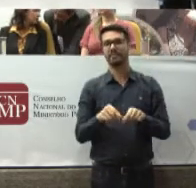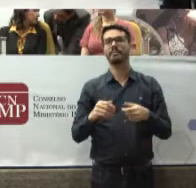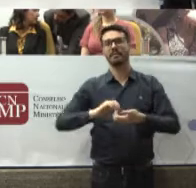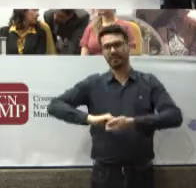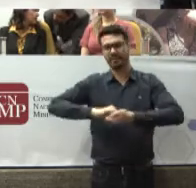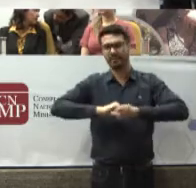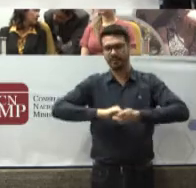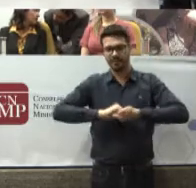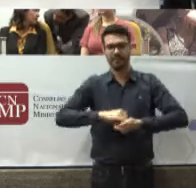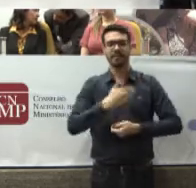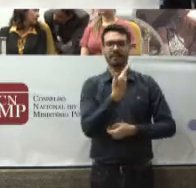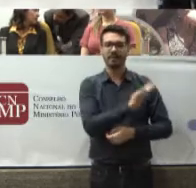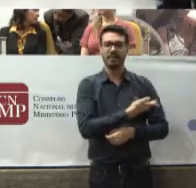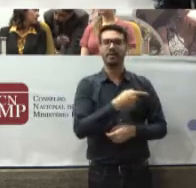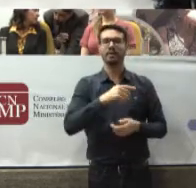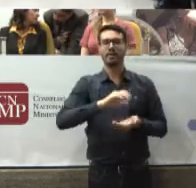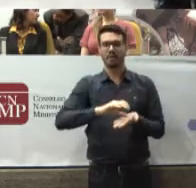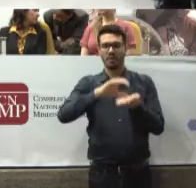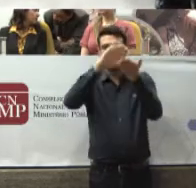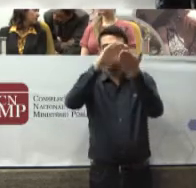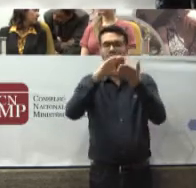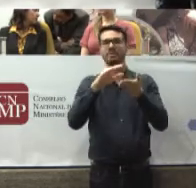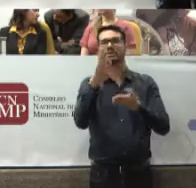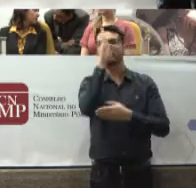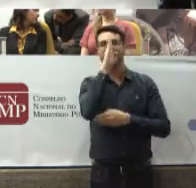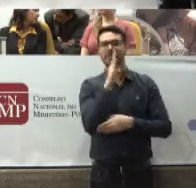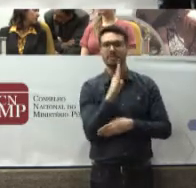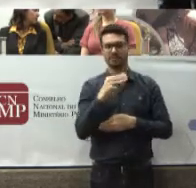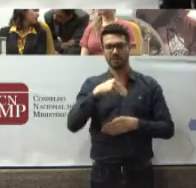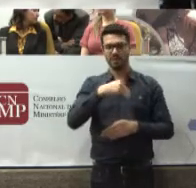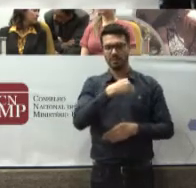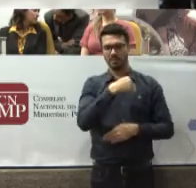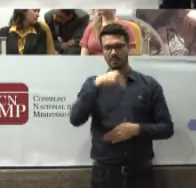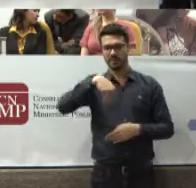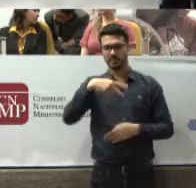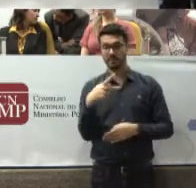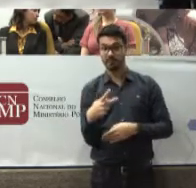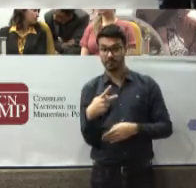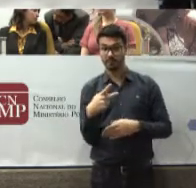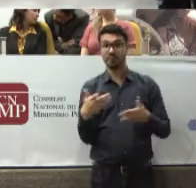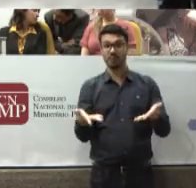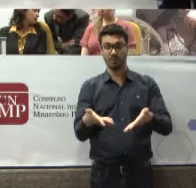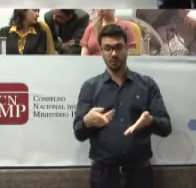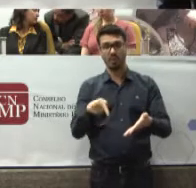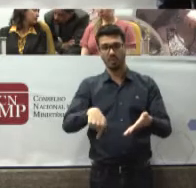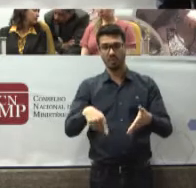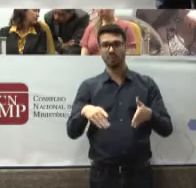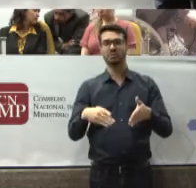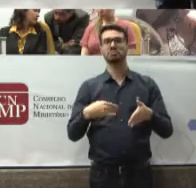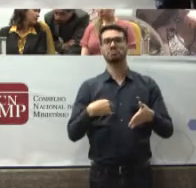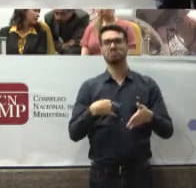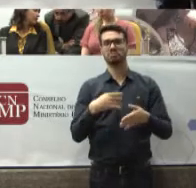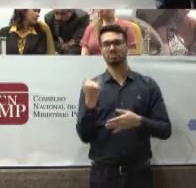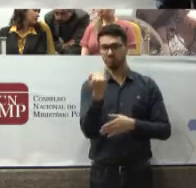conselheiro Walter Schwenkner Do Conselho Nacional do Ministério Público Que nessa solenidade